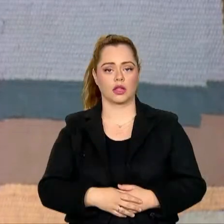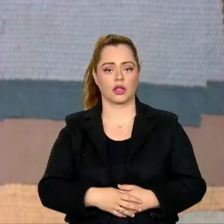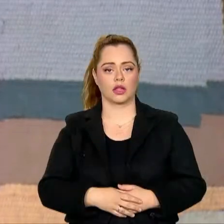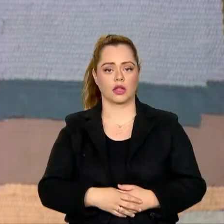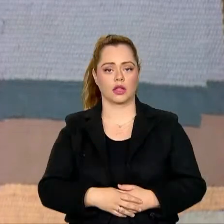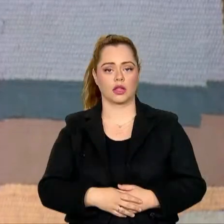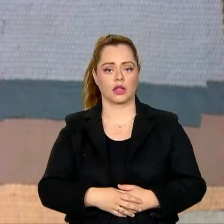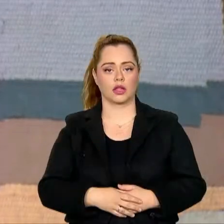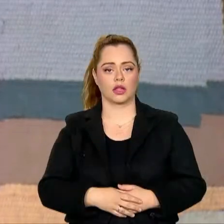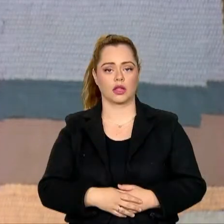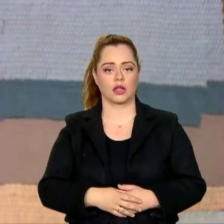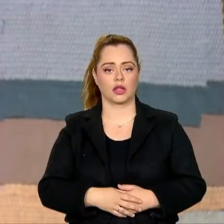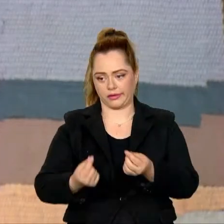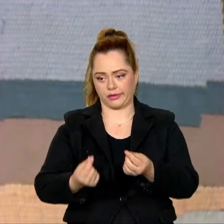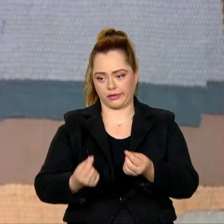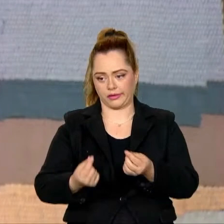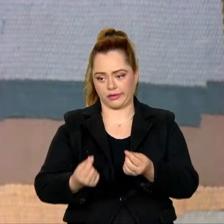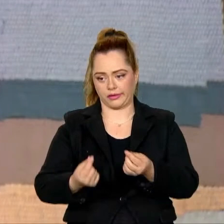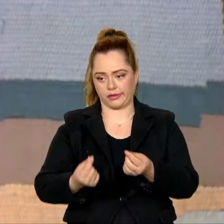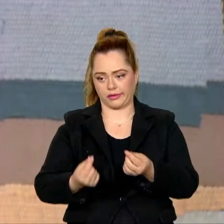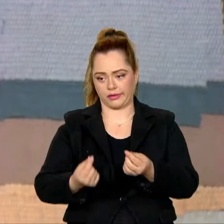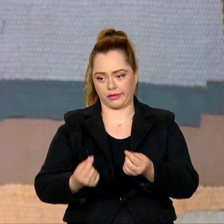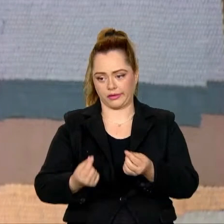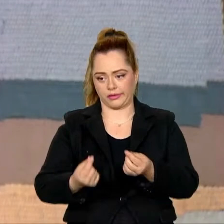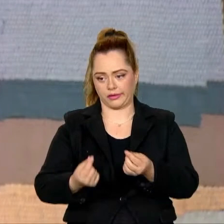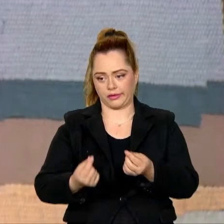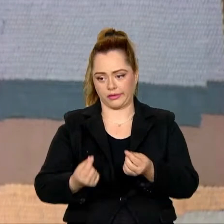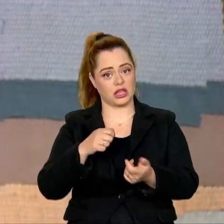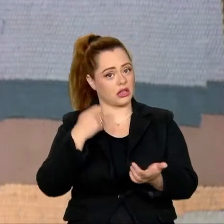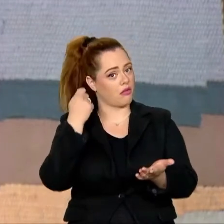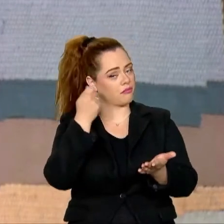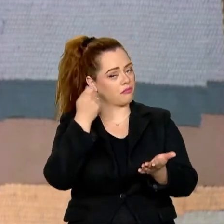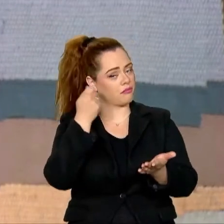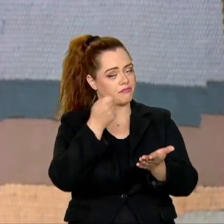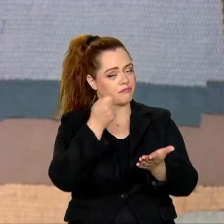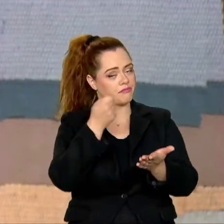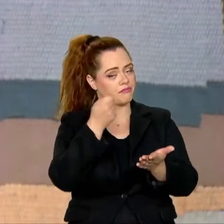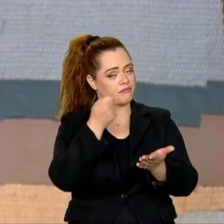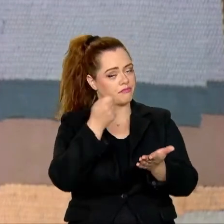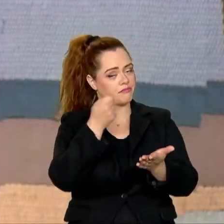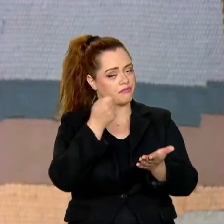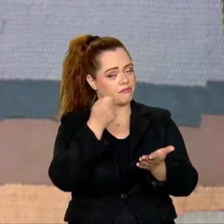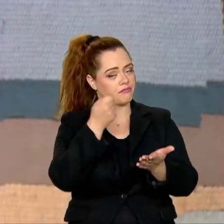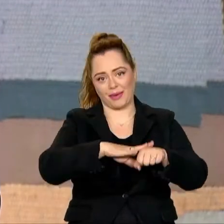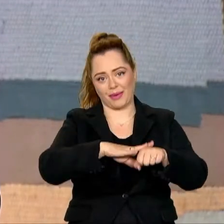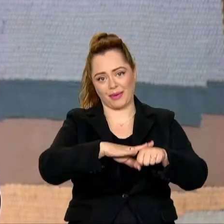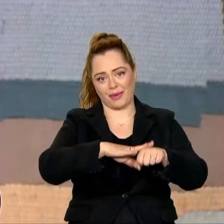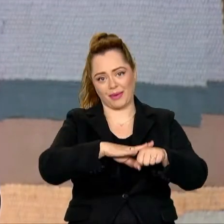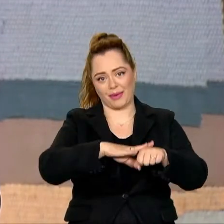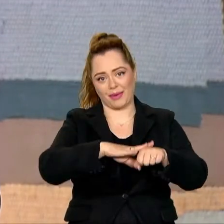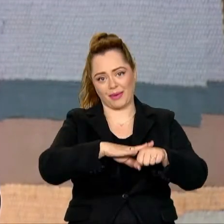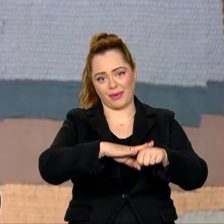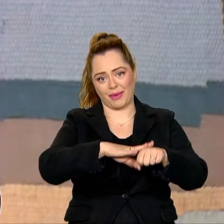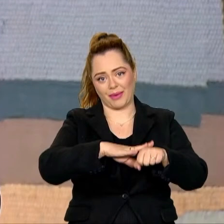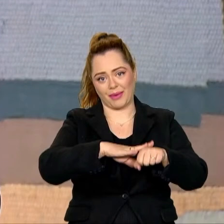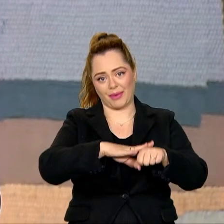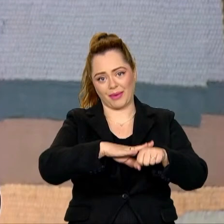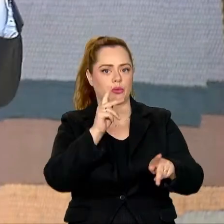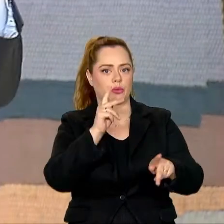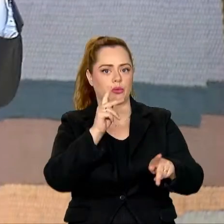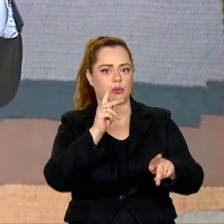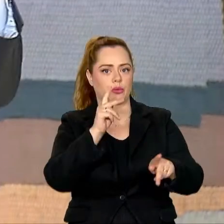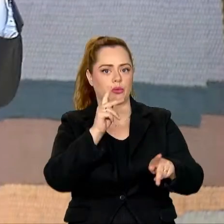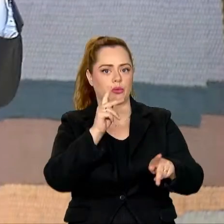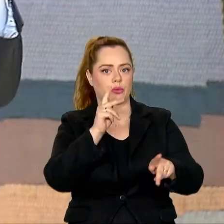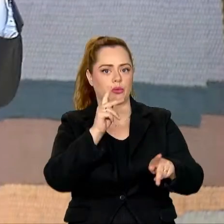viabilidade econômica e não onerar excessivamente a população, é que nós estamos